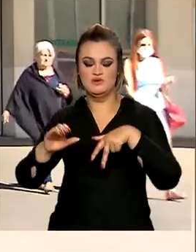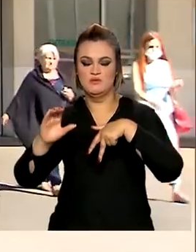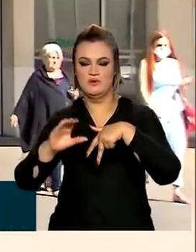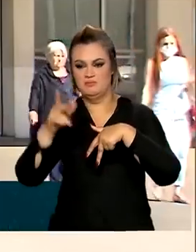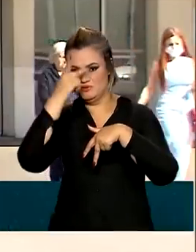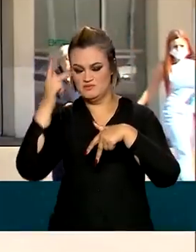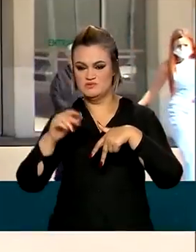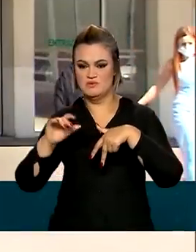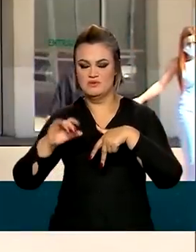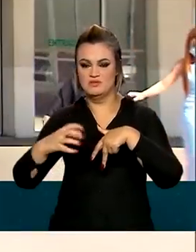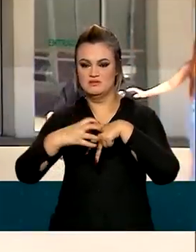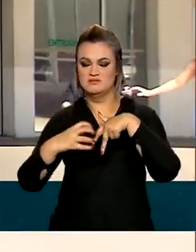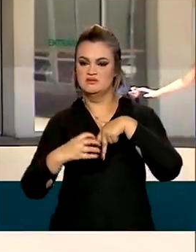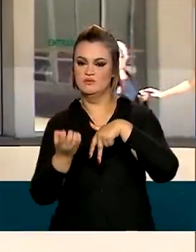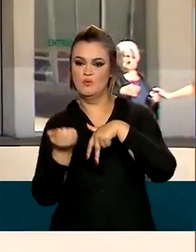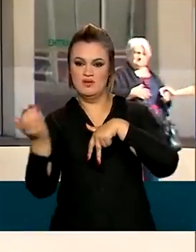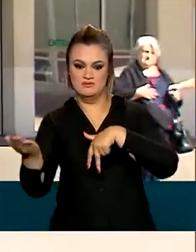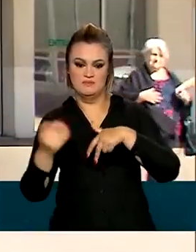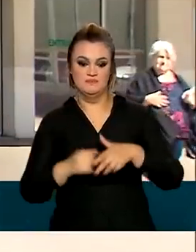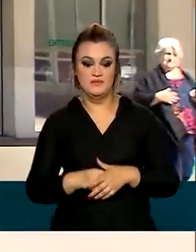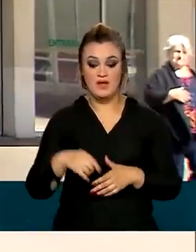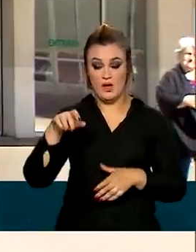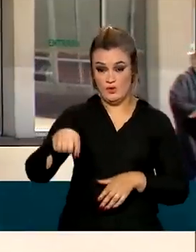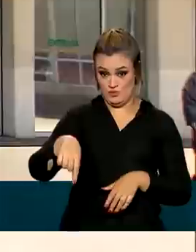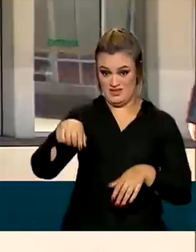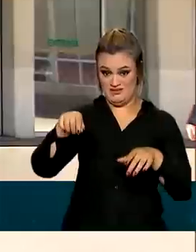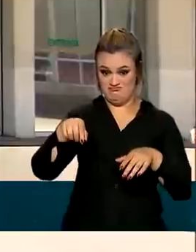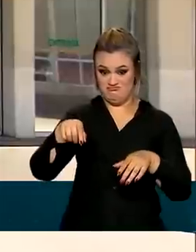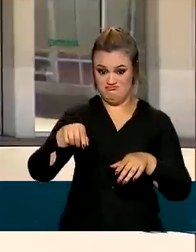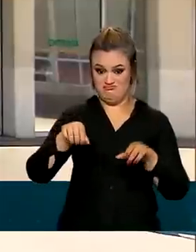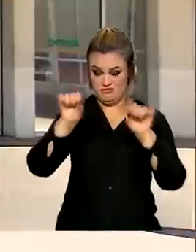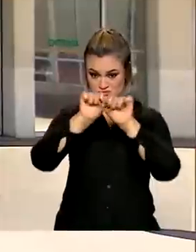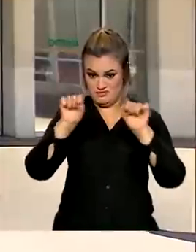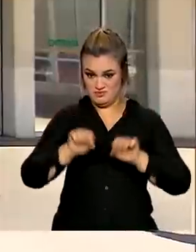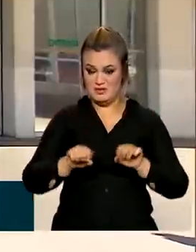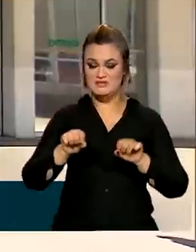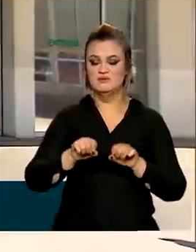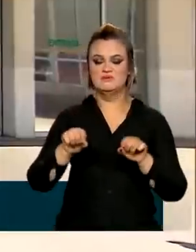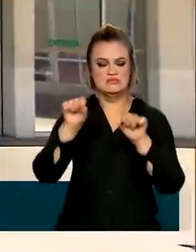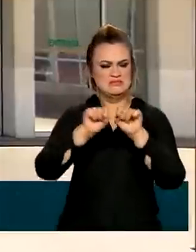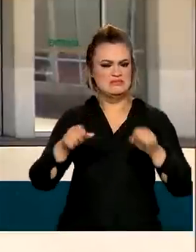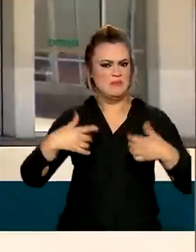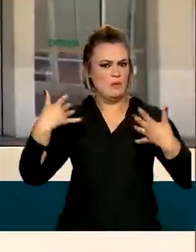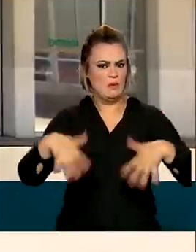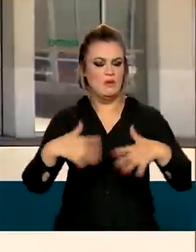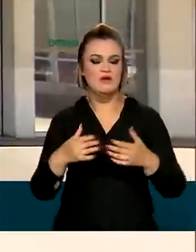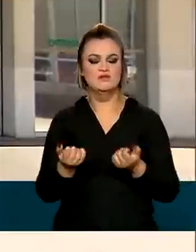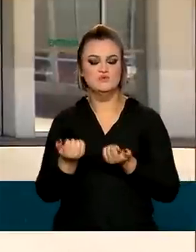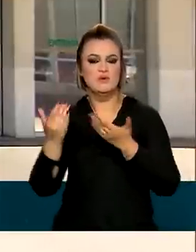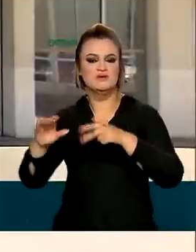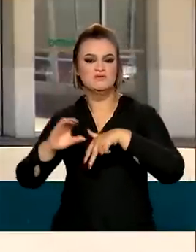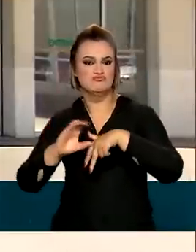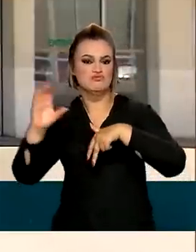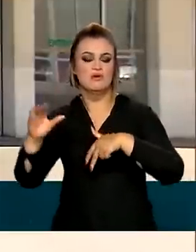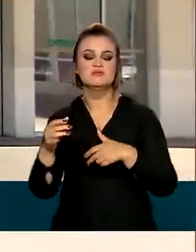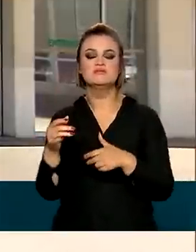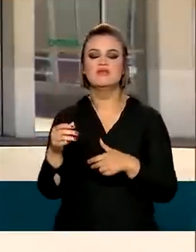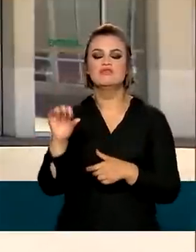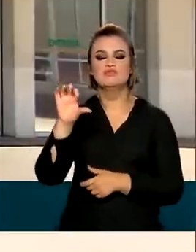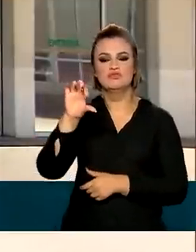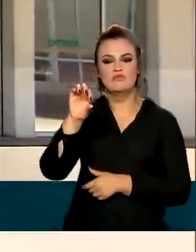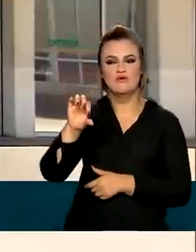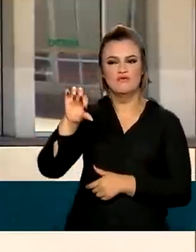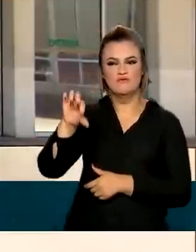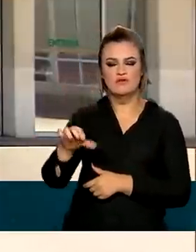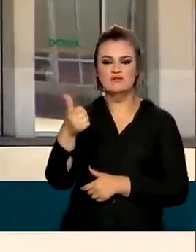Saúde, o Brasil tem o maior sistema público de transplante de órgãos do mundo, com atendimento de quase 90%